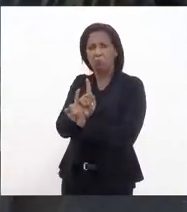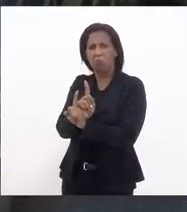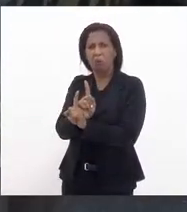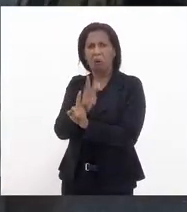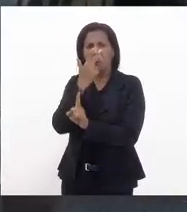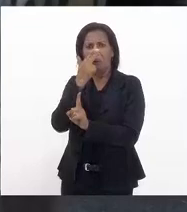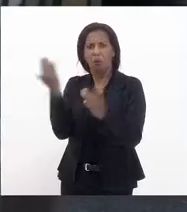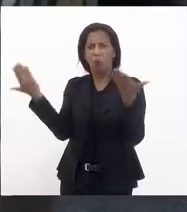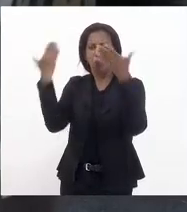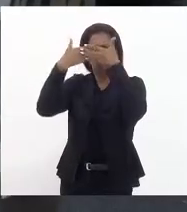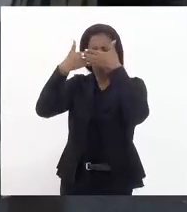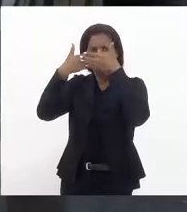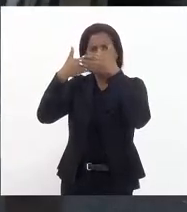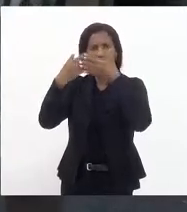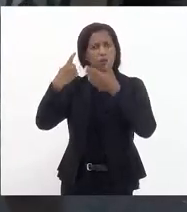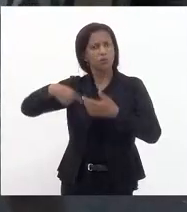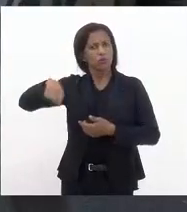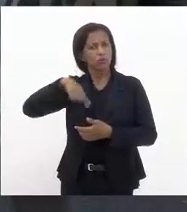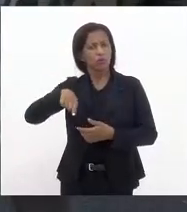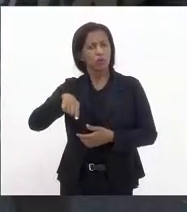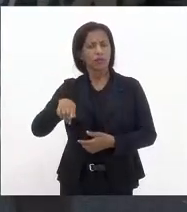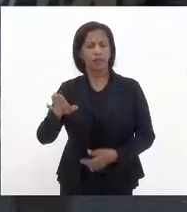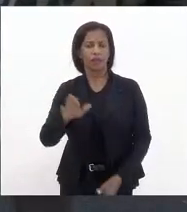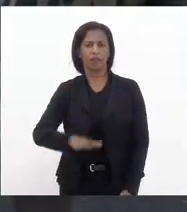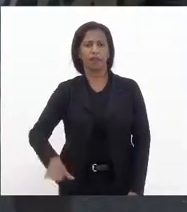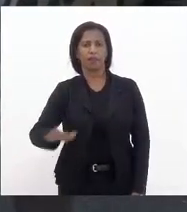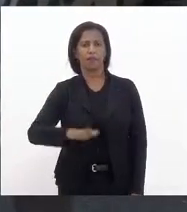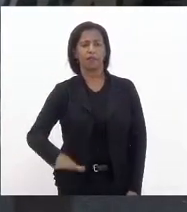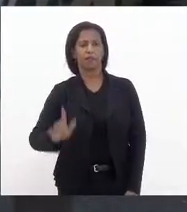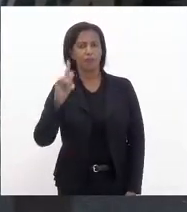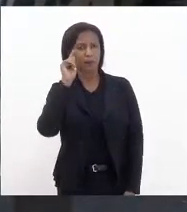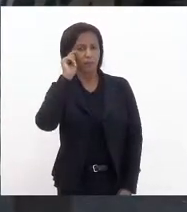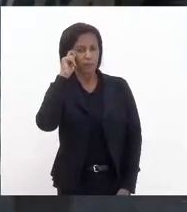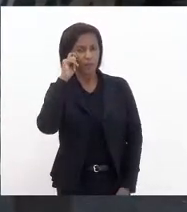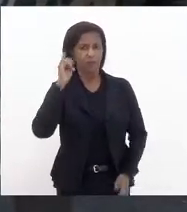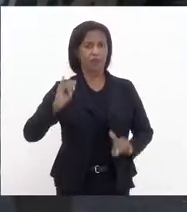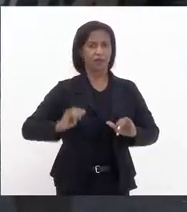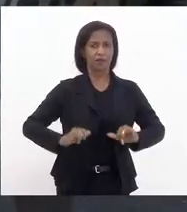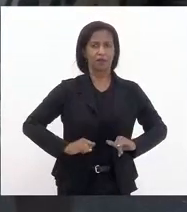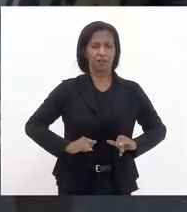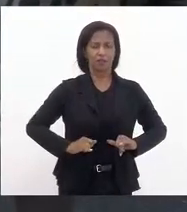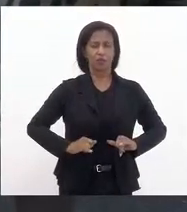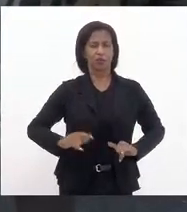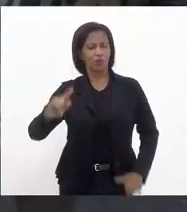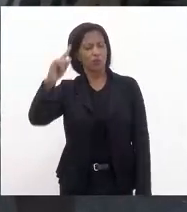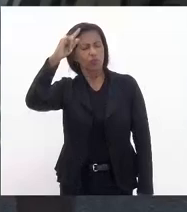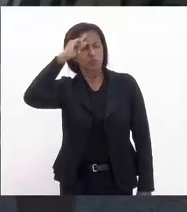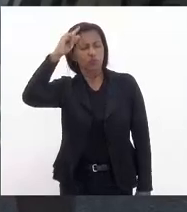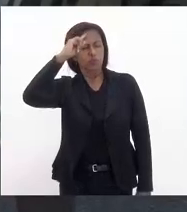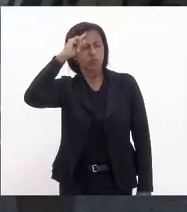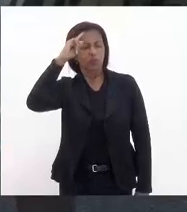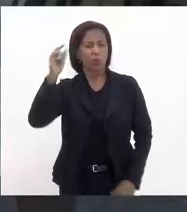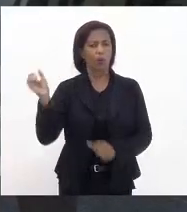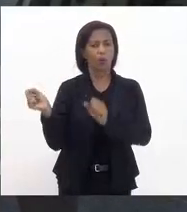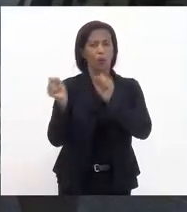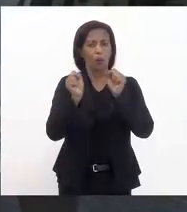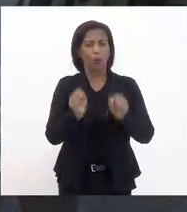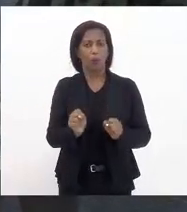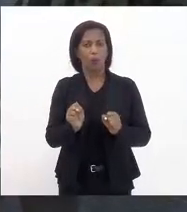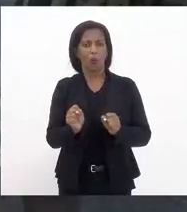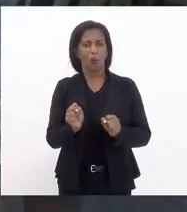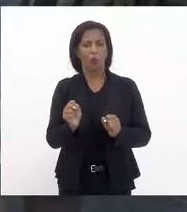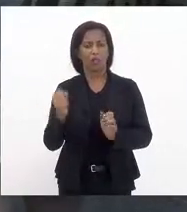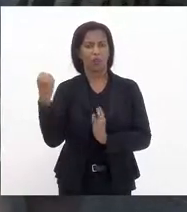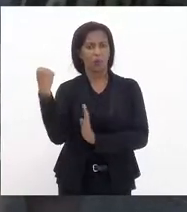cega as nossas crianças pretas que têm sofrido cotidianamente com o poder e o